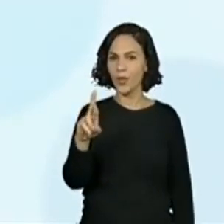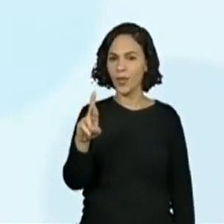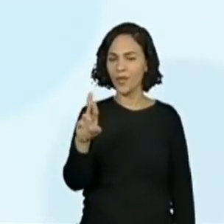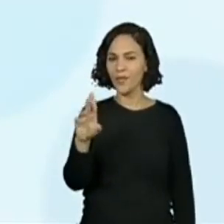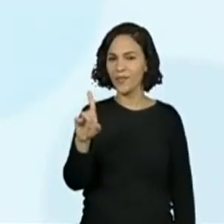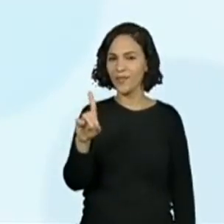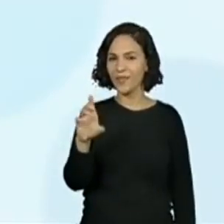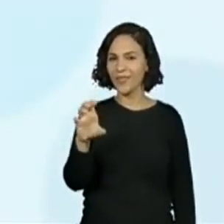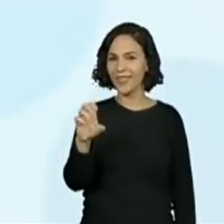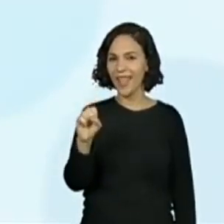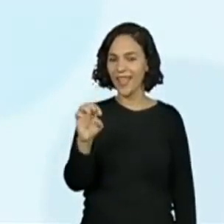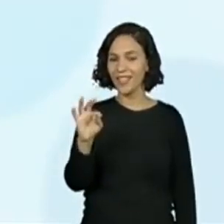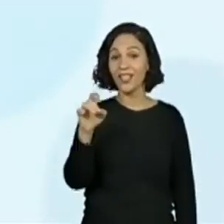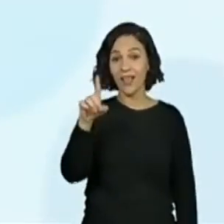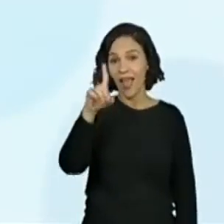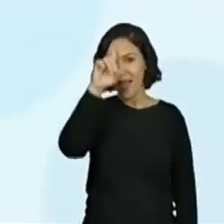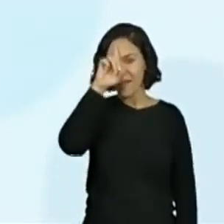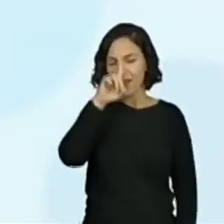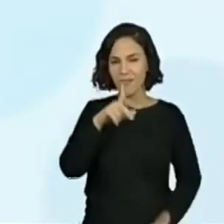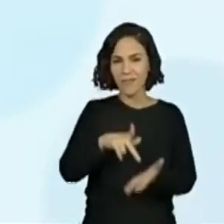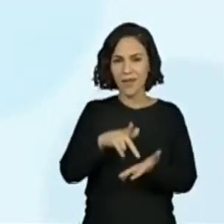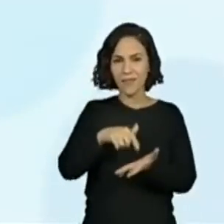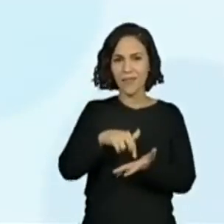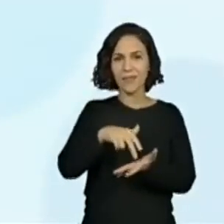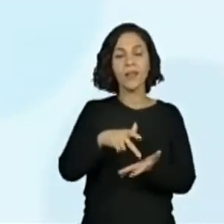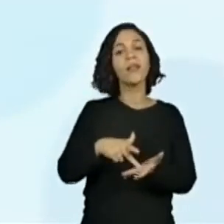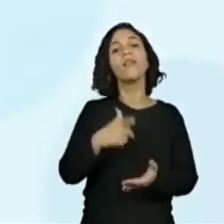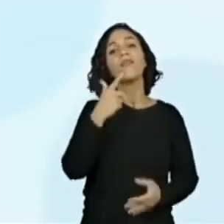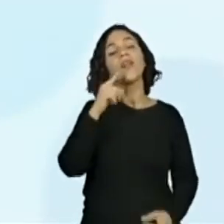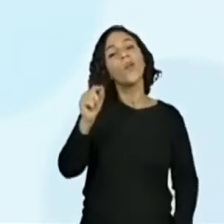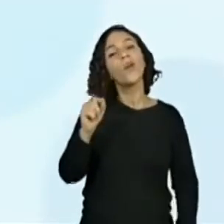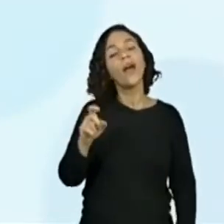Como ela é chamada no nordeste? De academia.